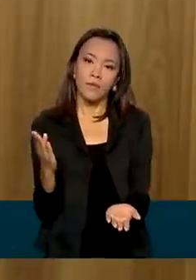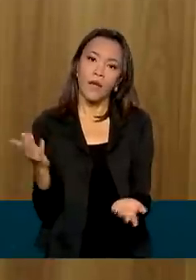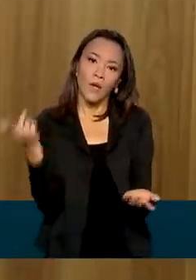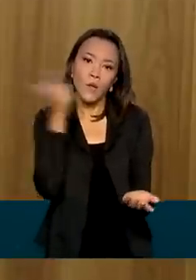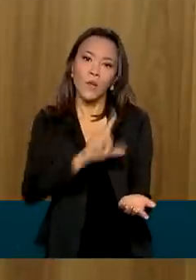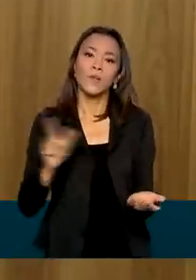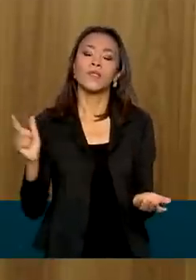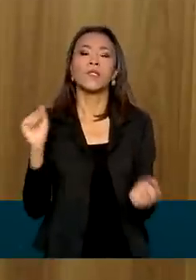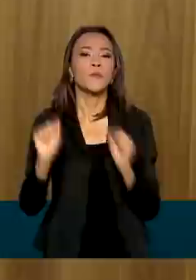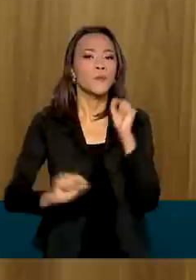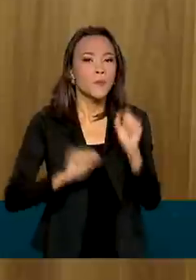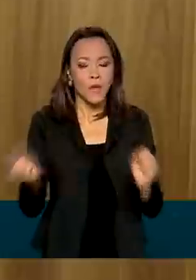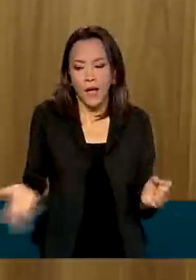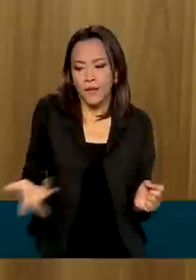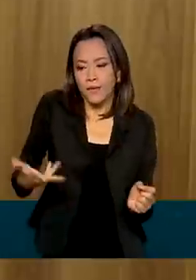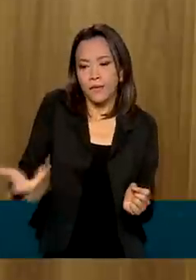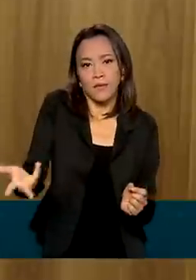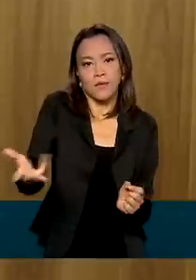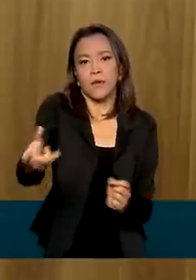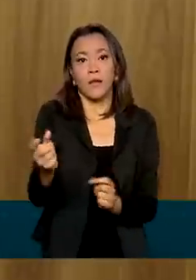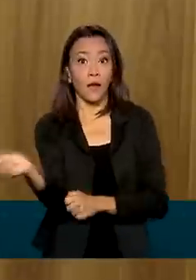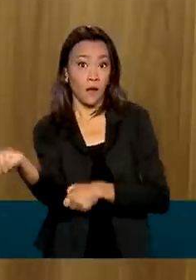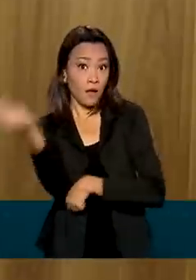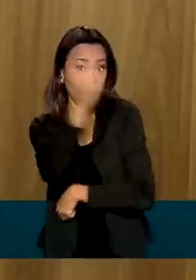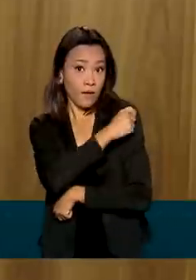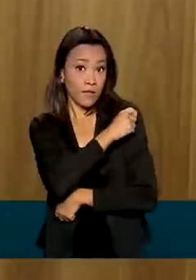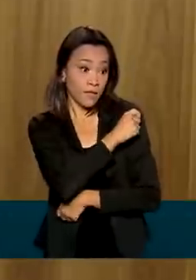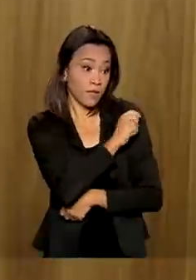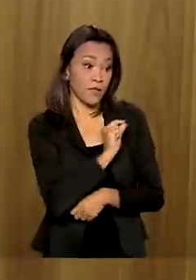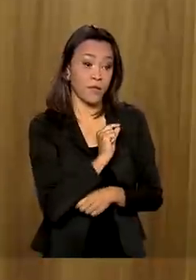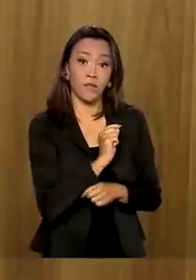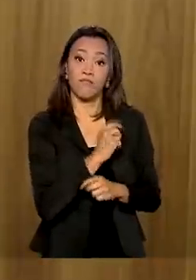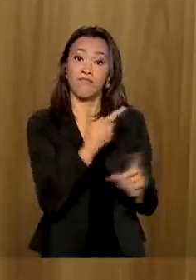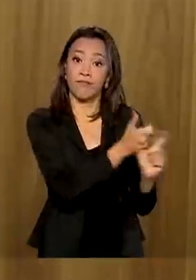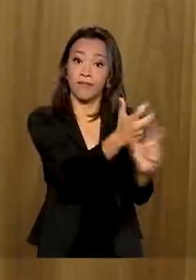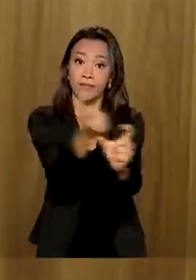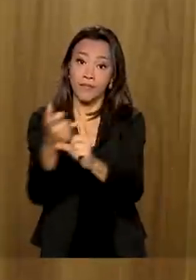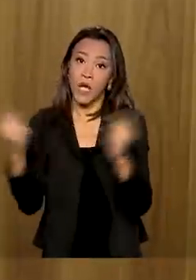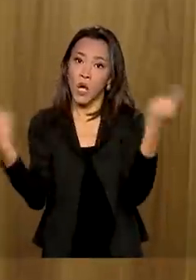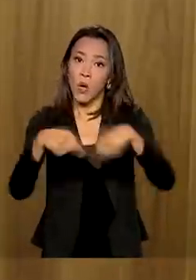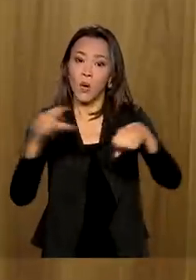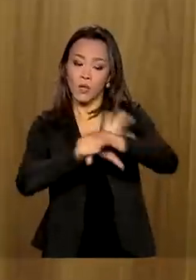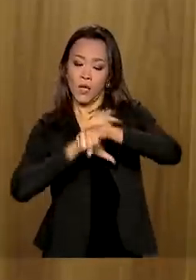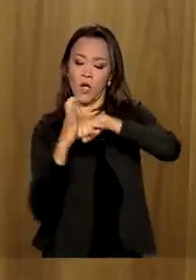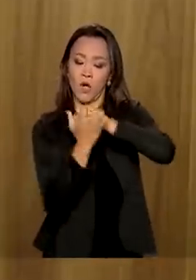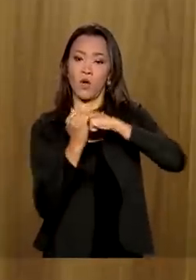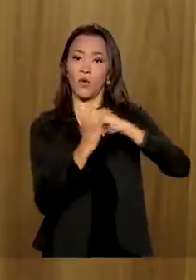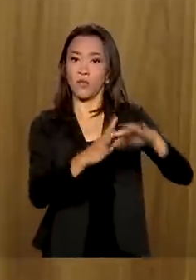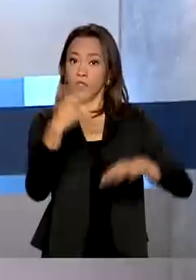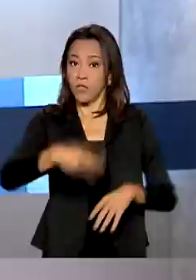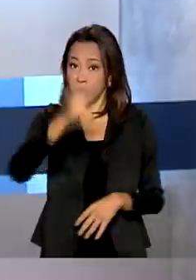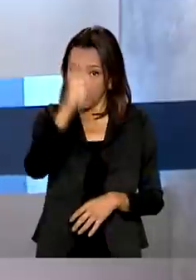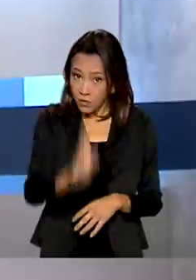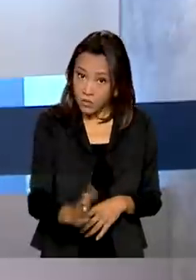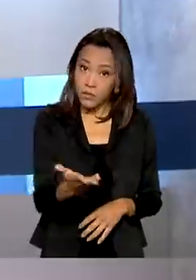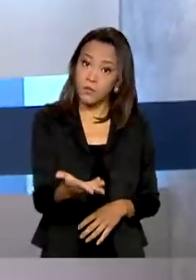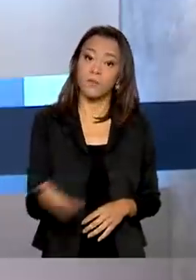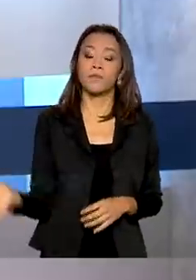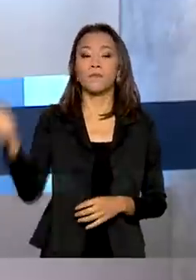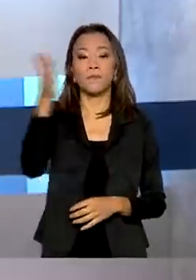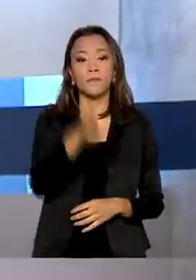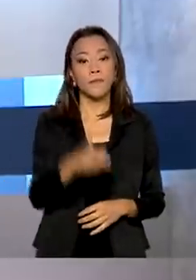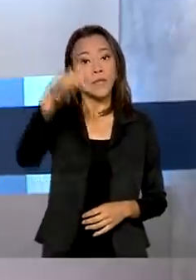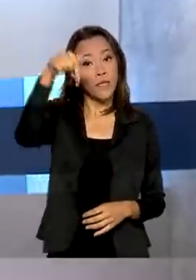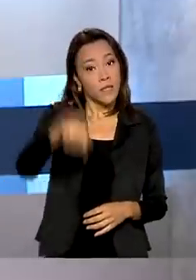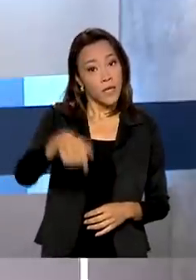acelerar a campanha de imunização contra a Covid-19 no Brasil. E nesta